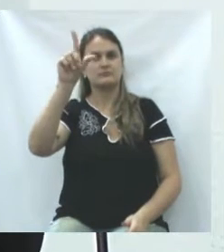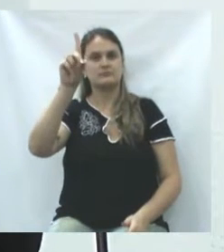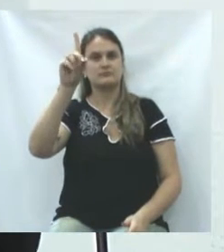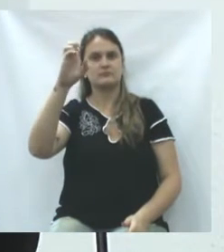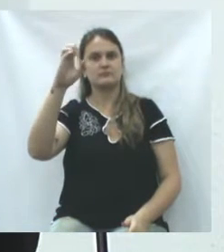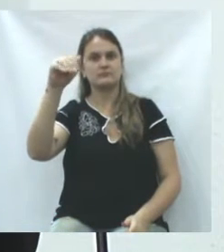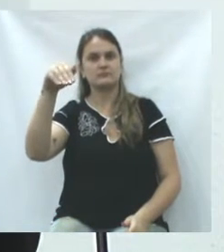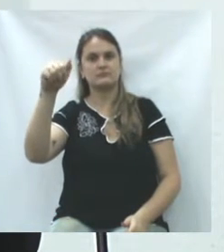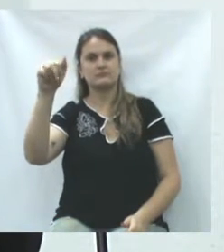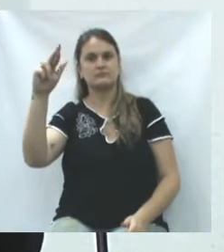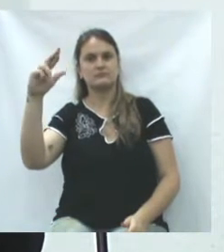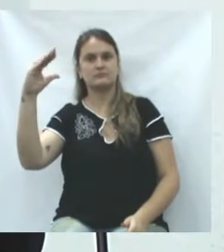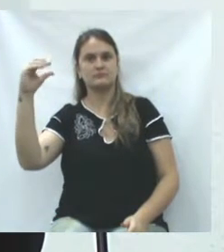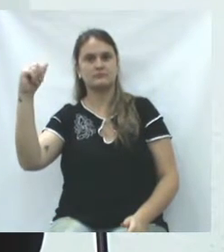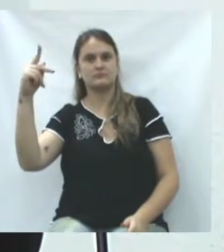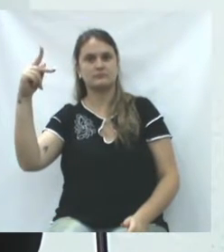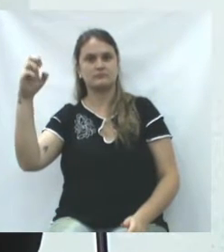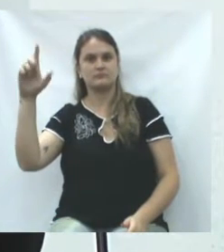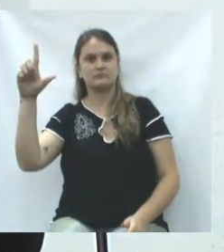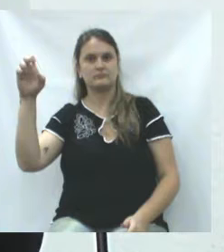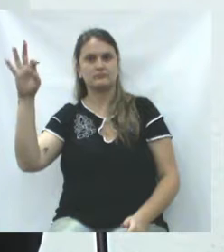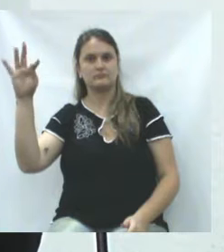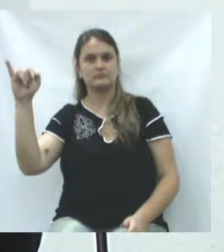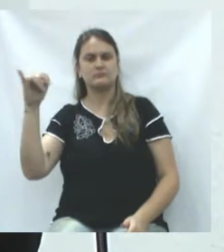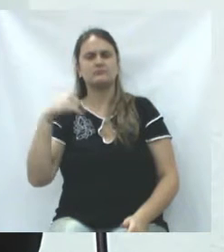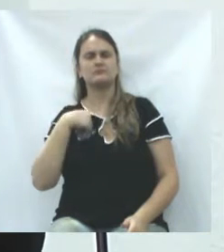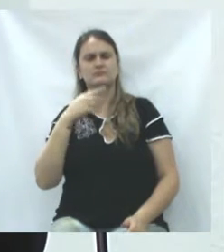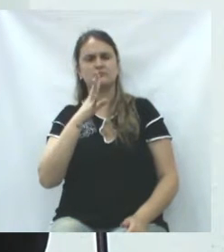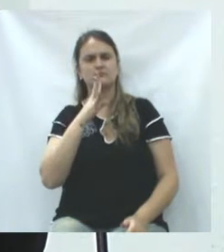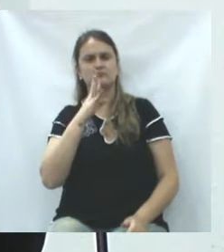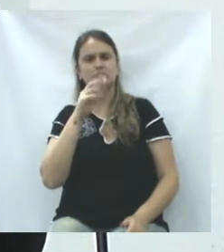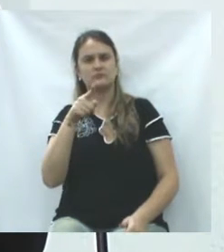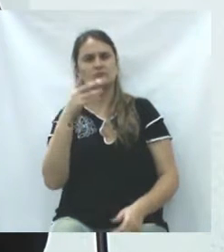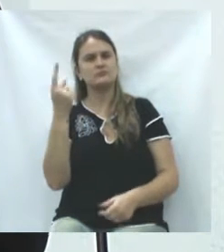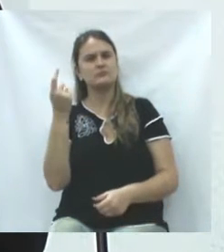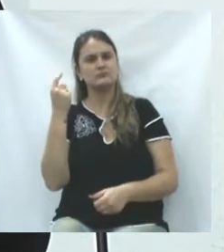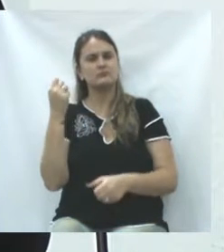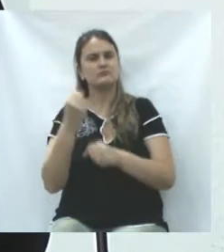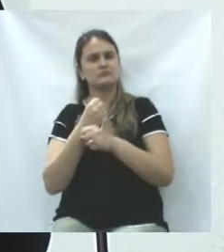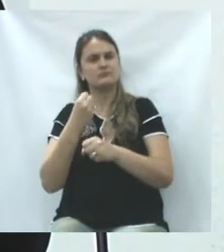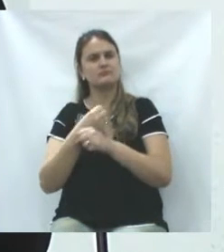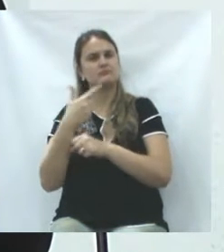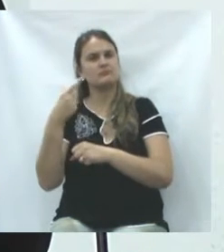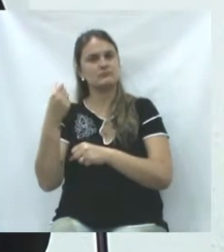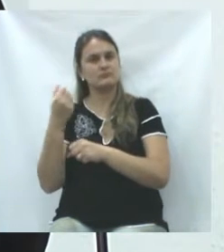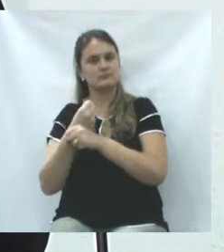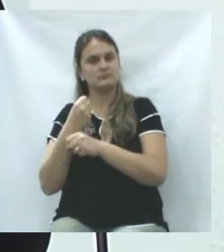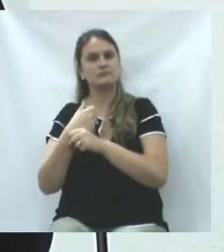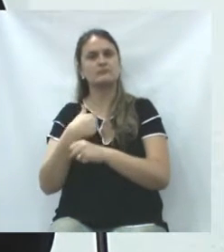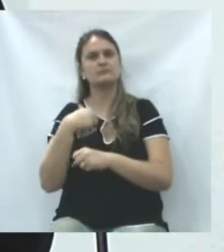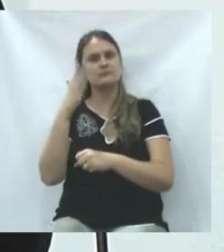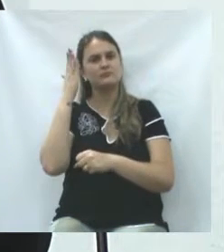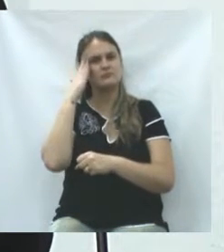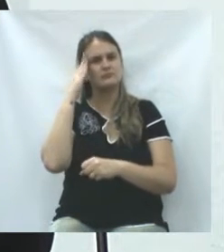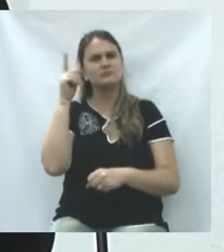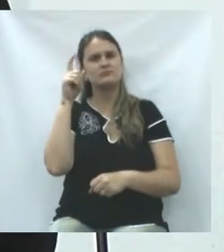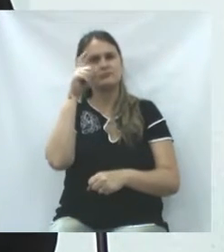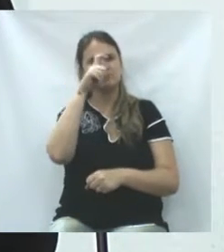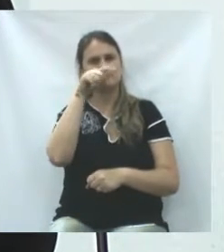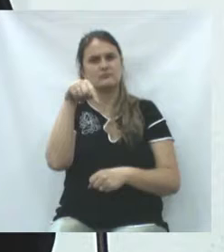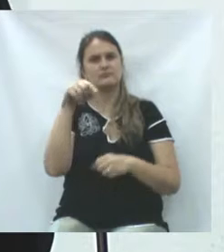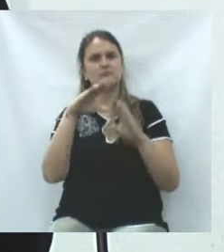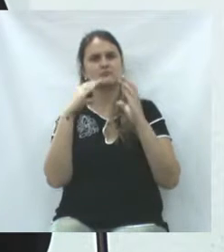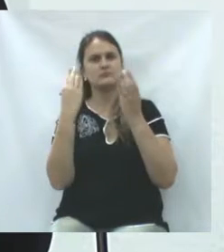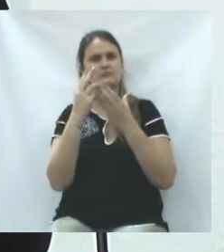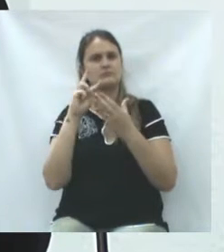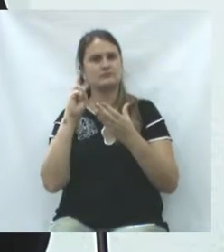Capelete. Ele disse, Jair, te conheço há muitos anos, há mais de 20 anos, e eu sei da dificuldade que a